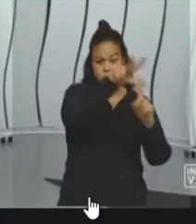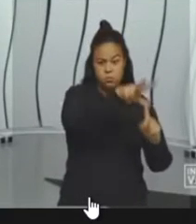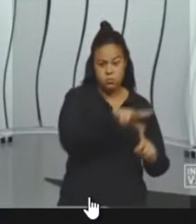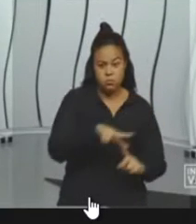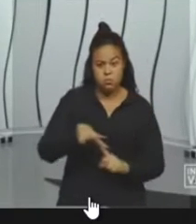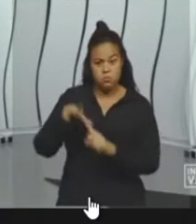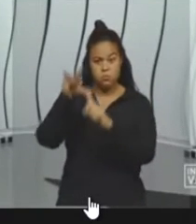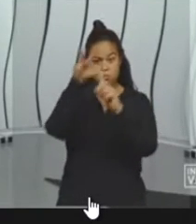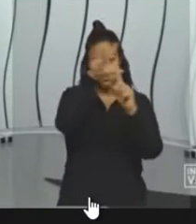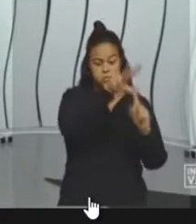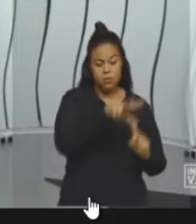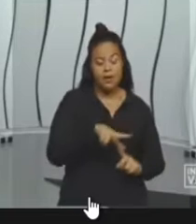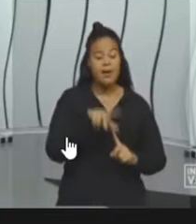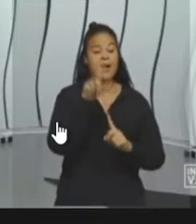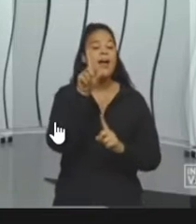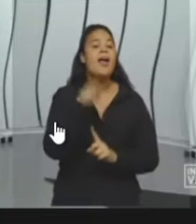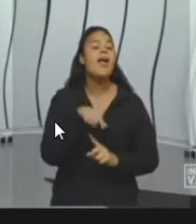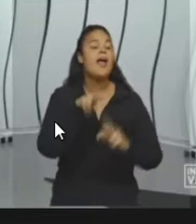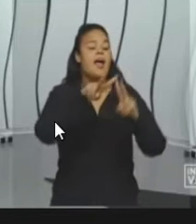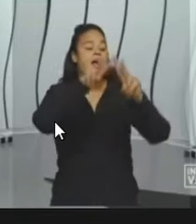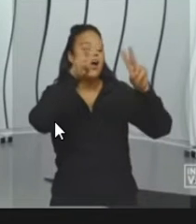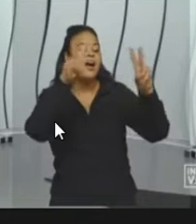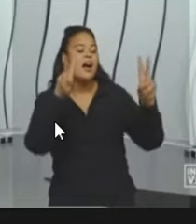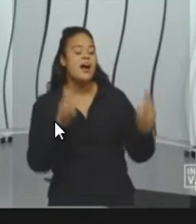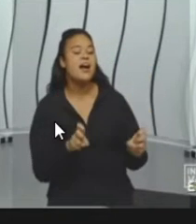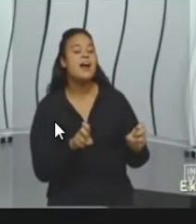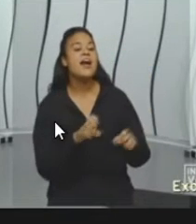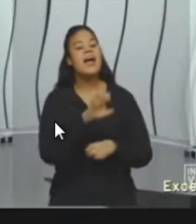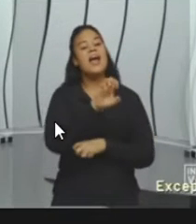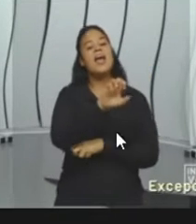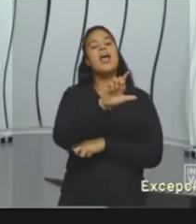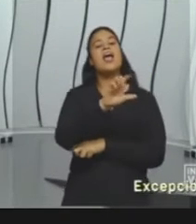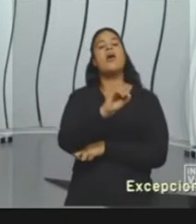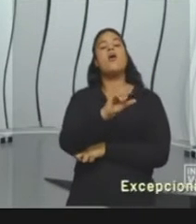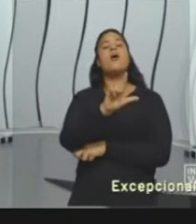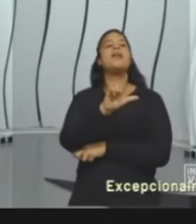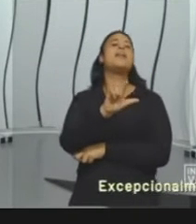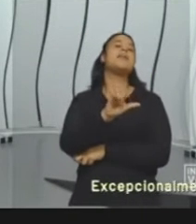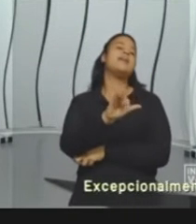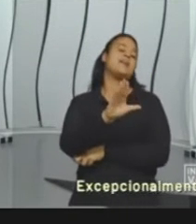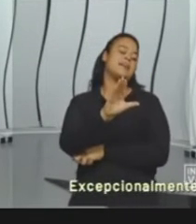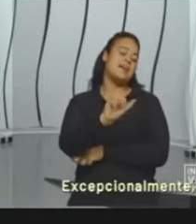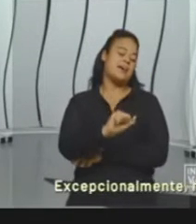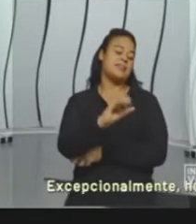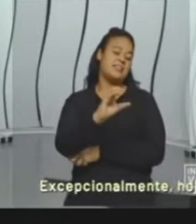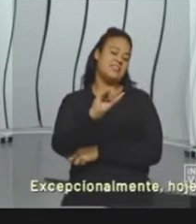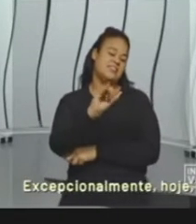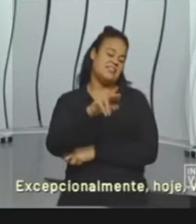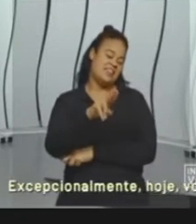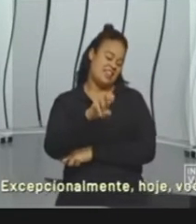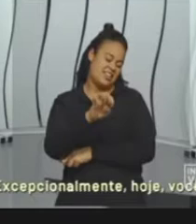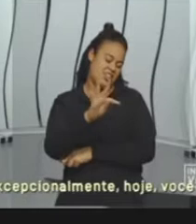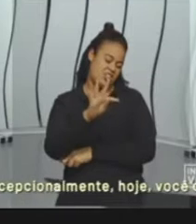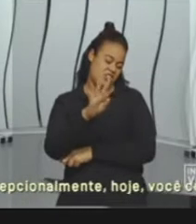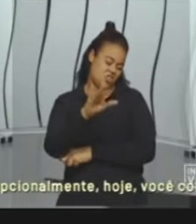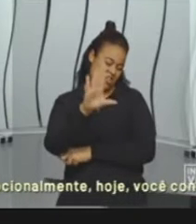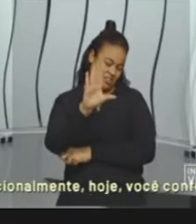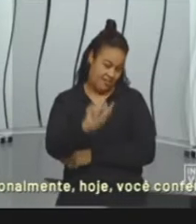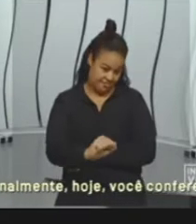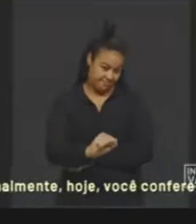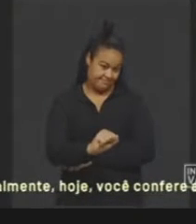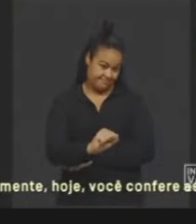esse movimento está relacionado a um tipo de energia que nós chamamos de energia cinética. E isso ocorre a partir, então,